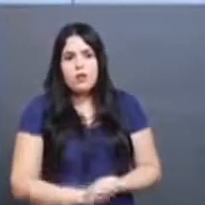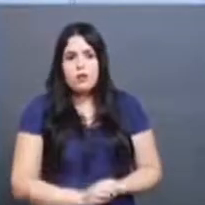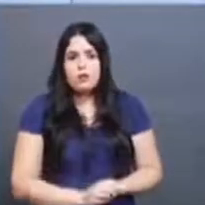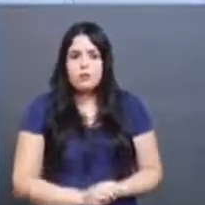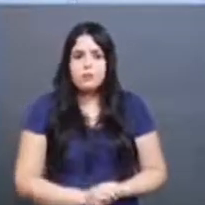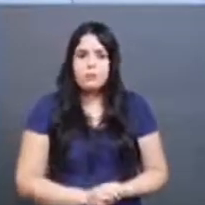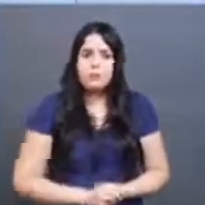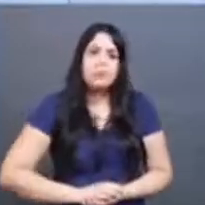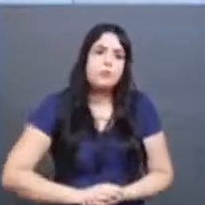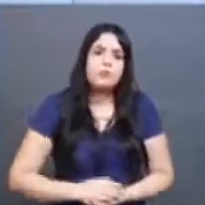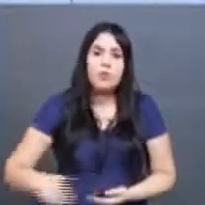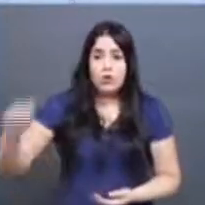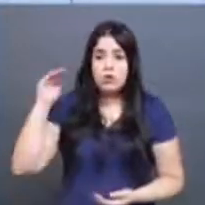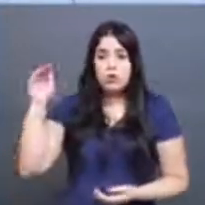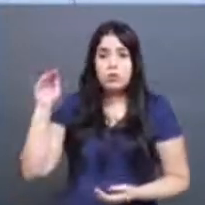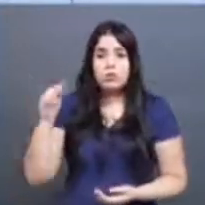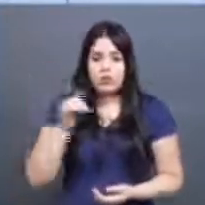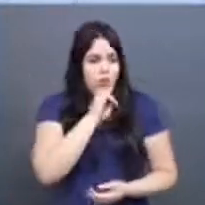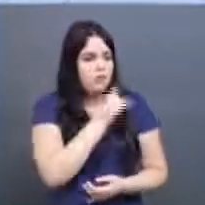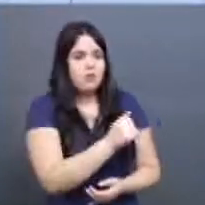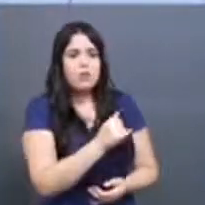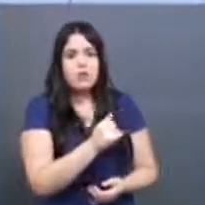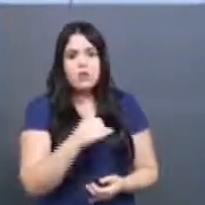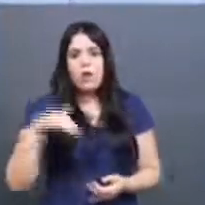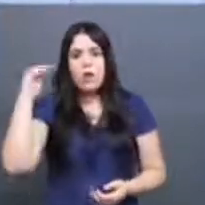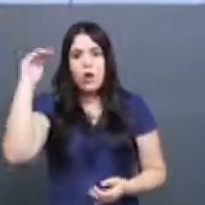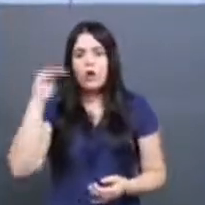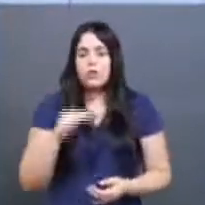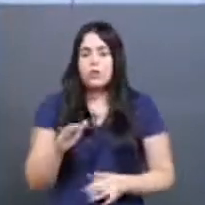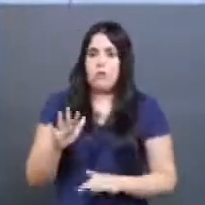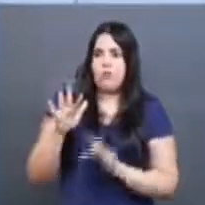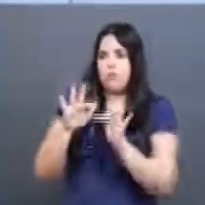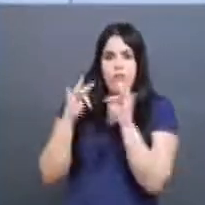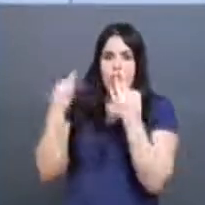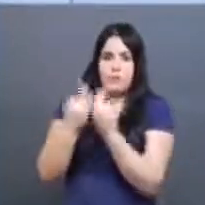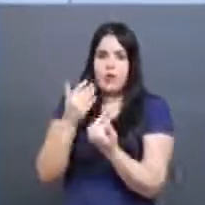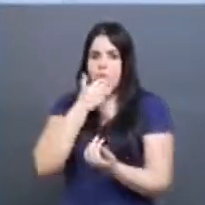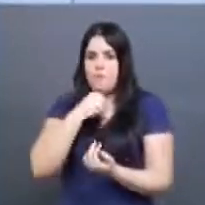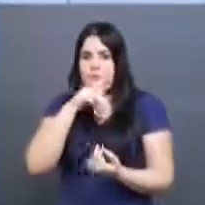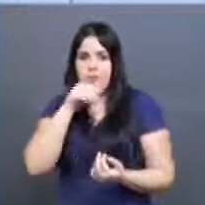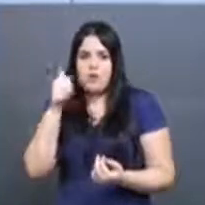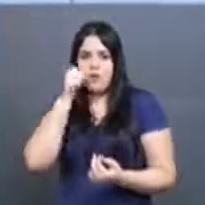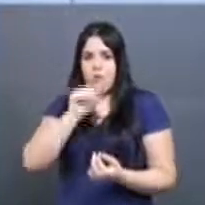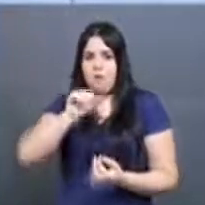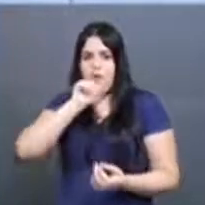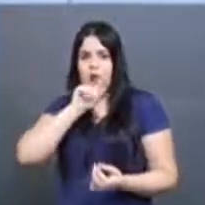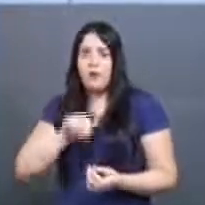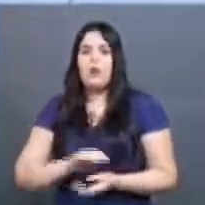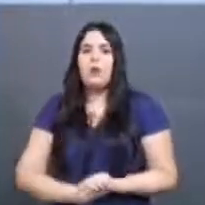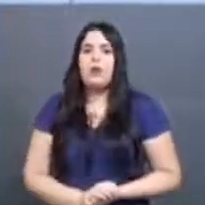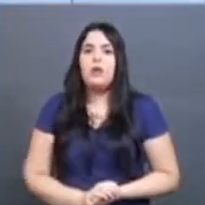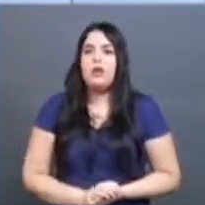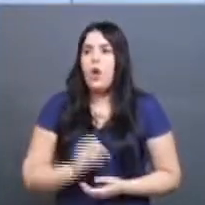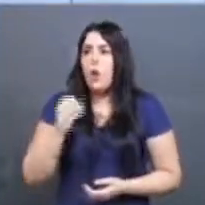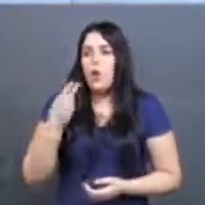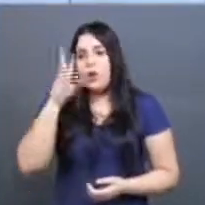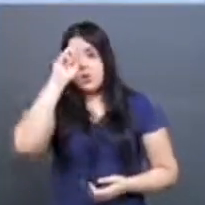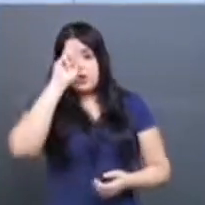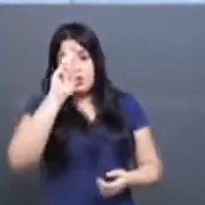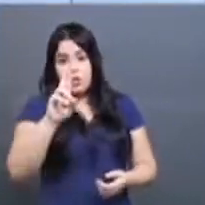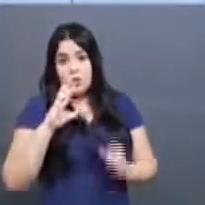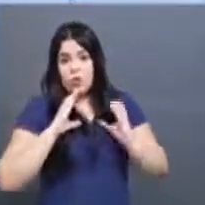colocar? Para um adulto confiável. Então, vamos pensar, ou para os pais, que se ele confia, claro, diretora,